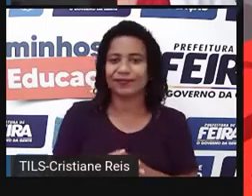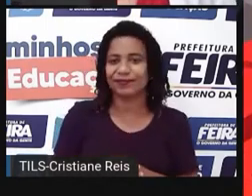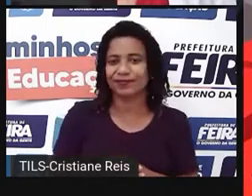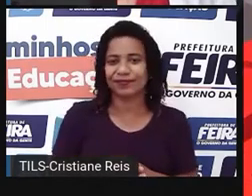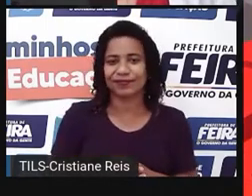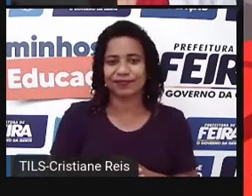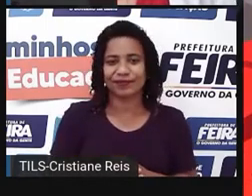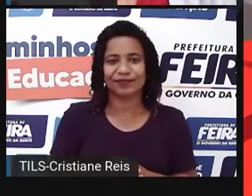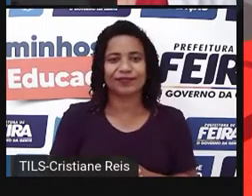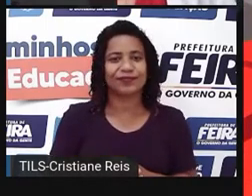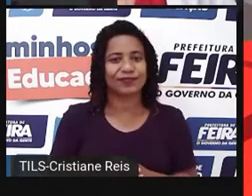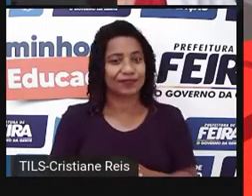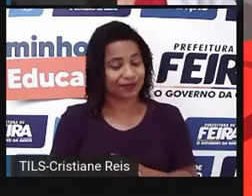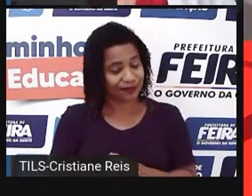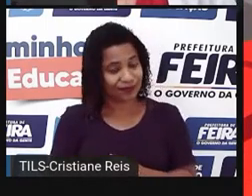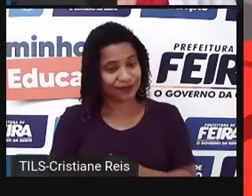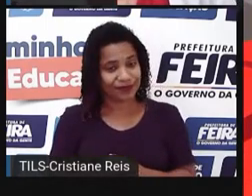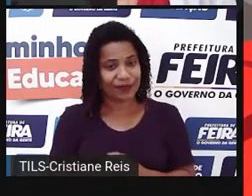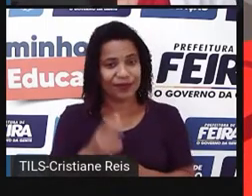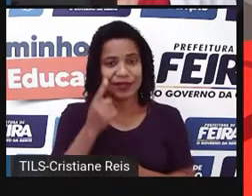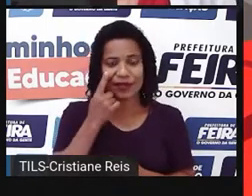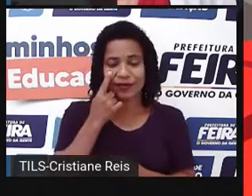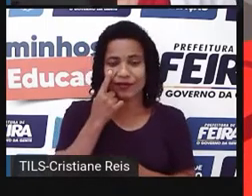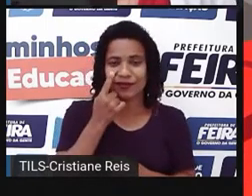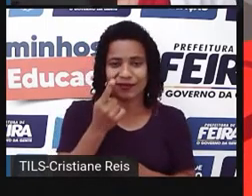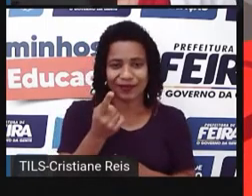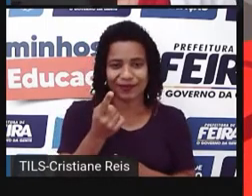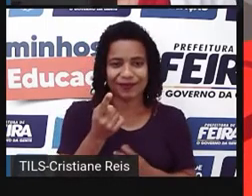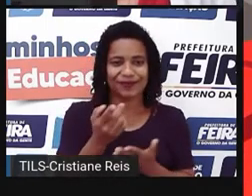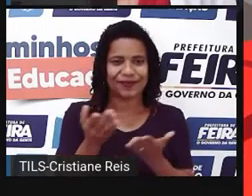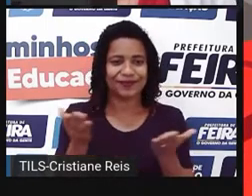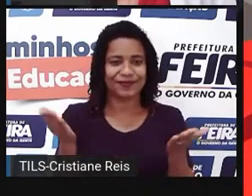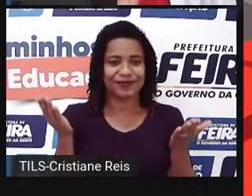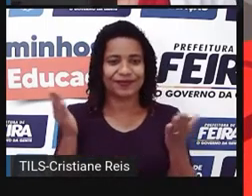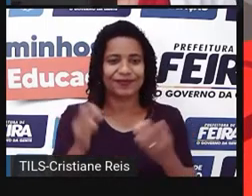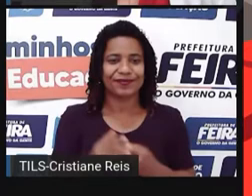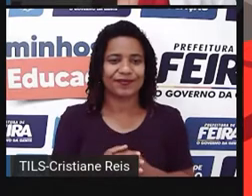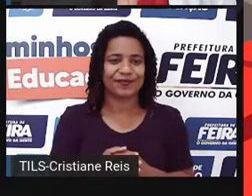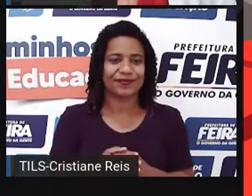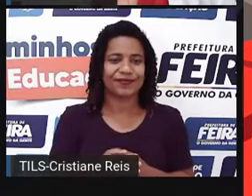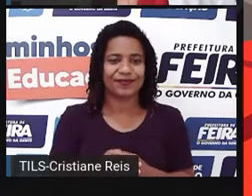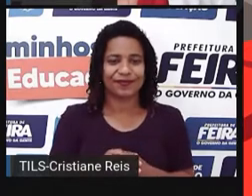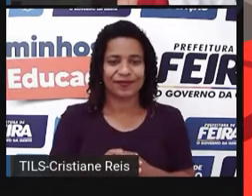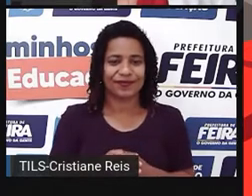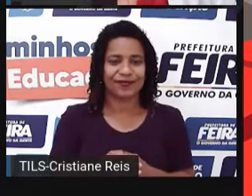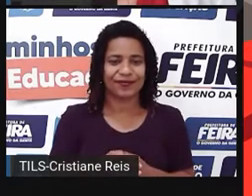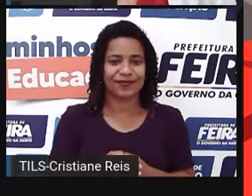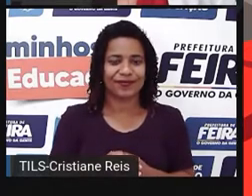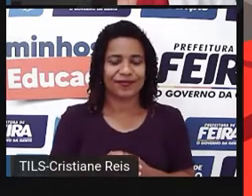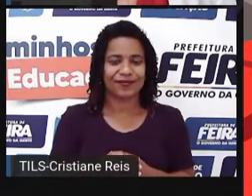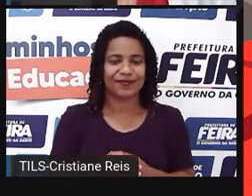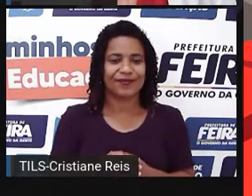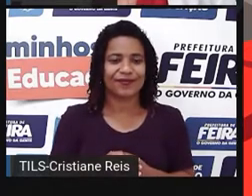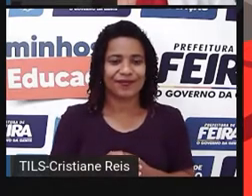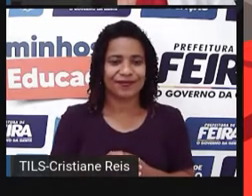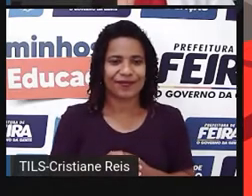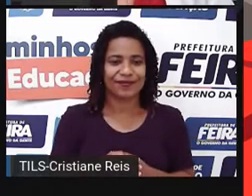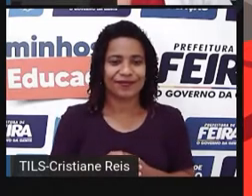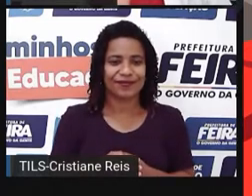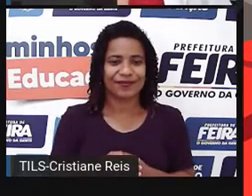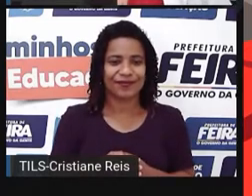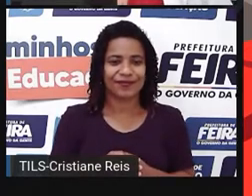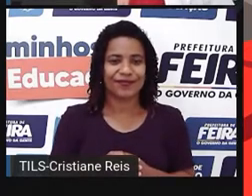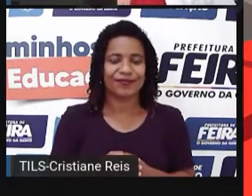L-O-L. For all it to your friends for a laugh, but tell them not to click and think.